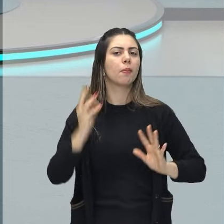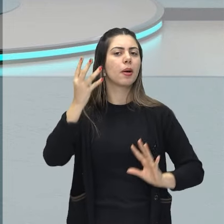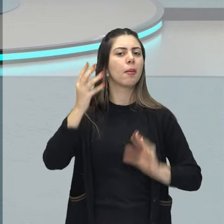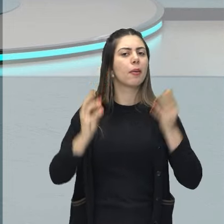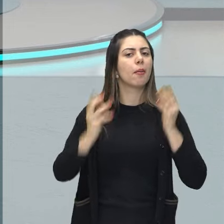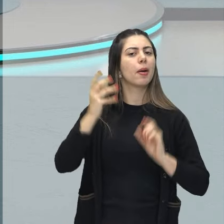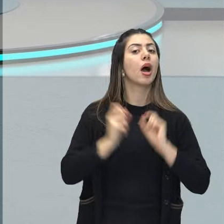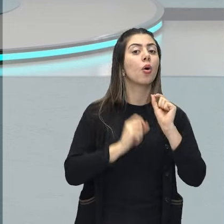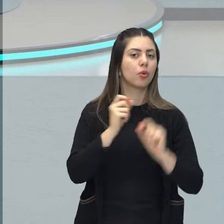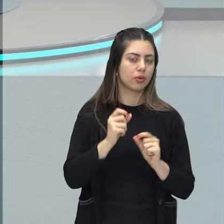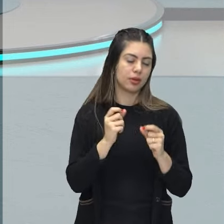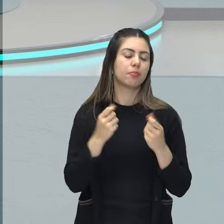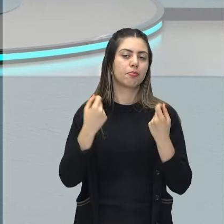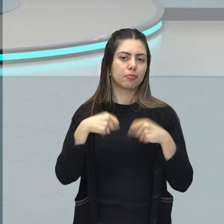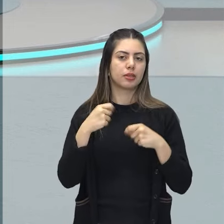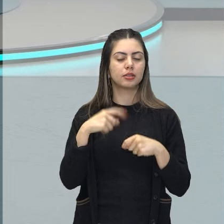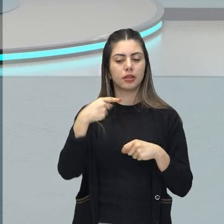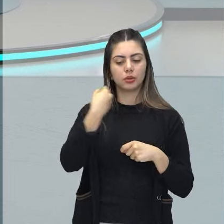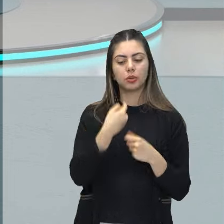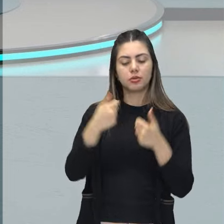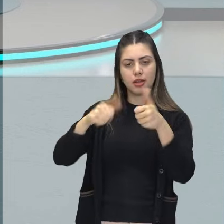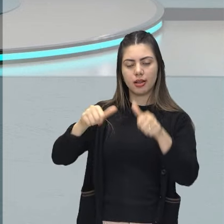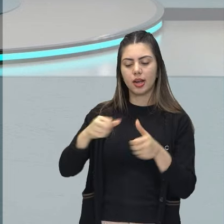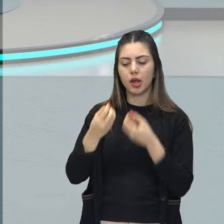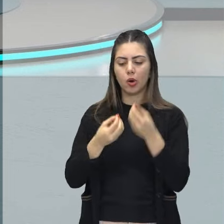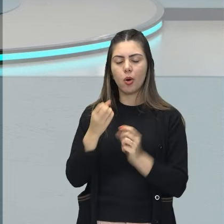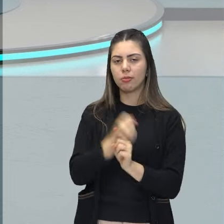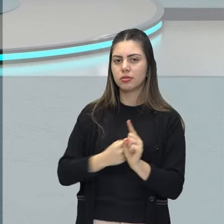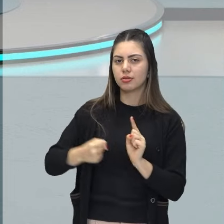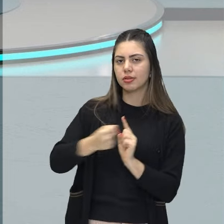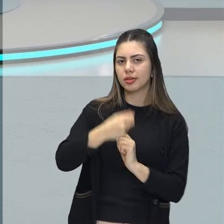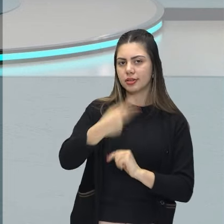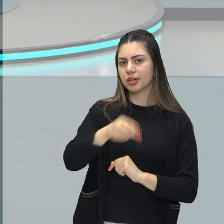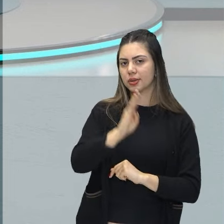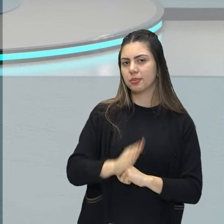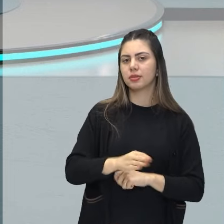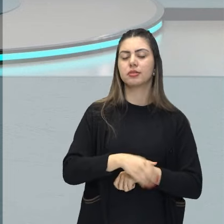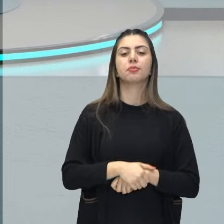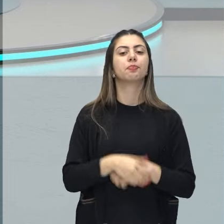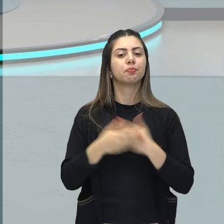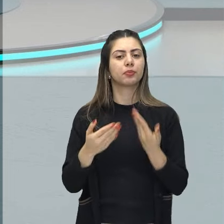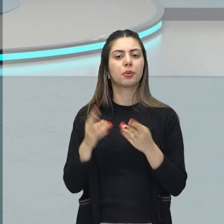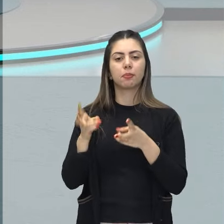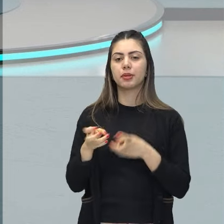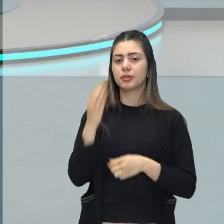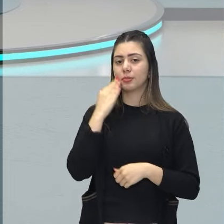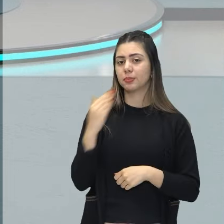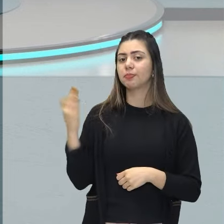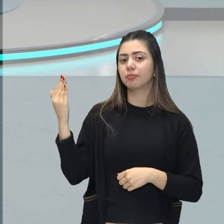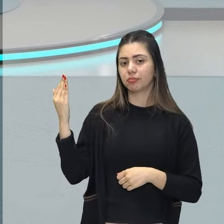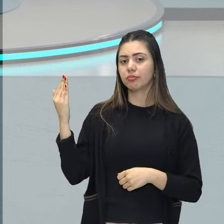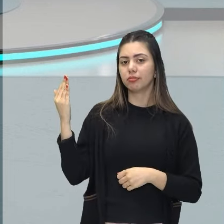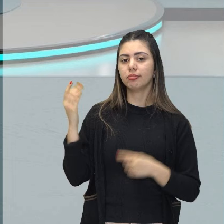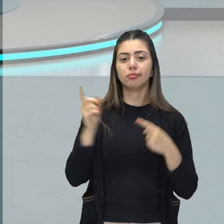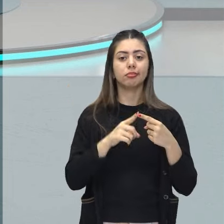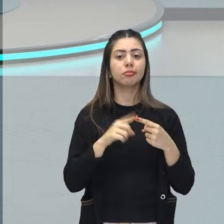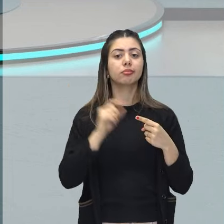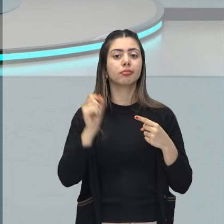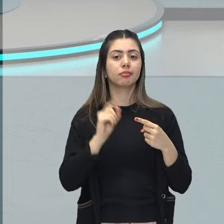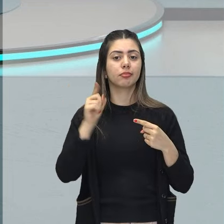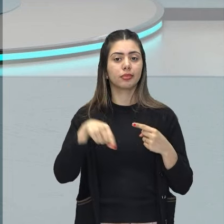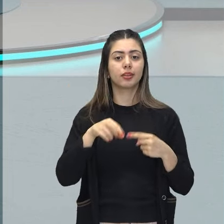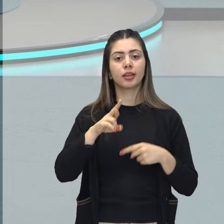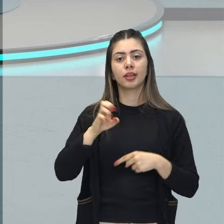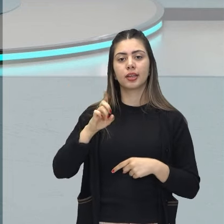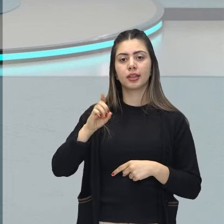histórico e social em que o nosso país vivia. Então, perceba que nós vamos ter aqui, primeiro, redemocratização